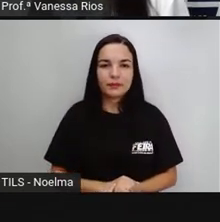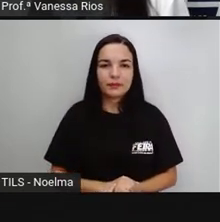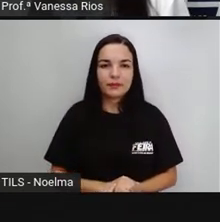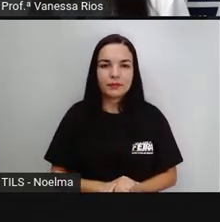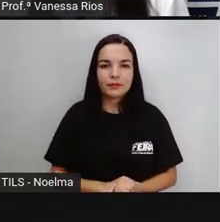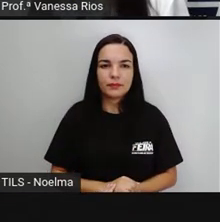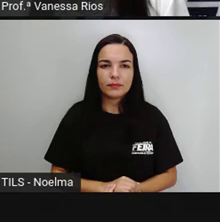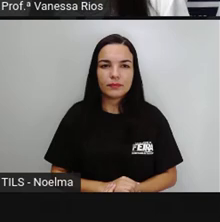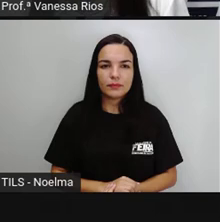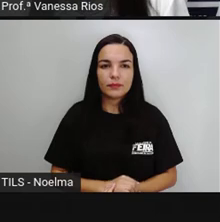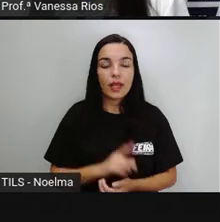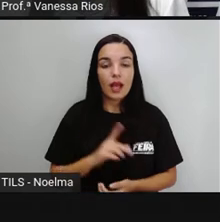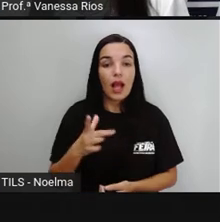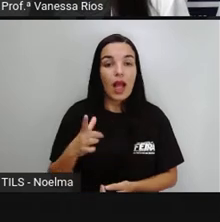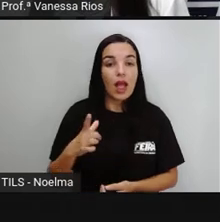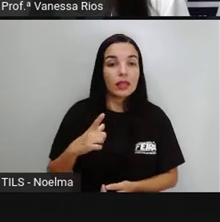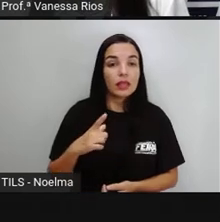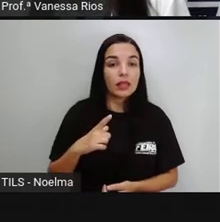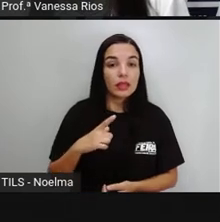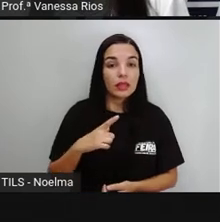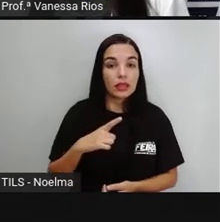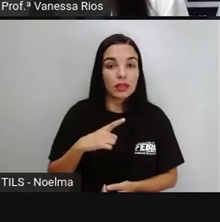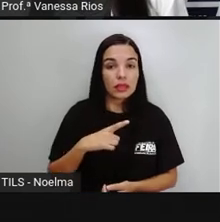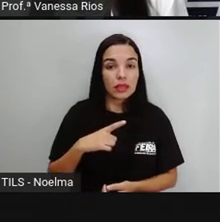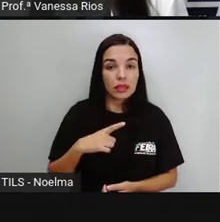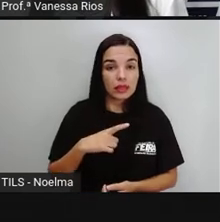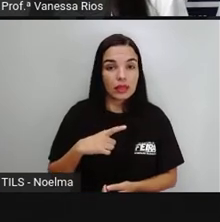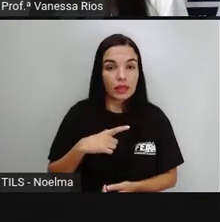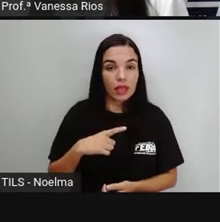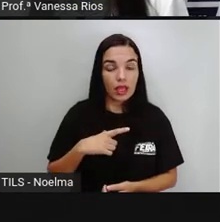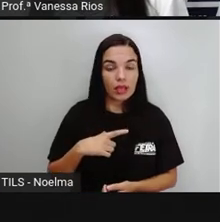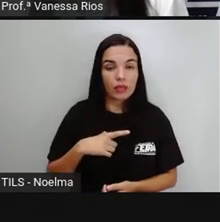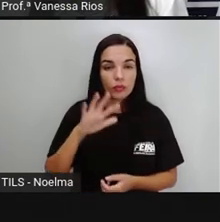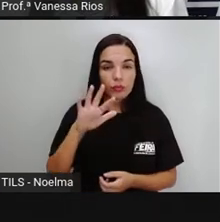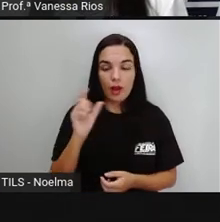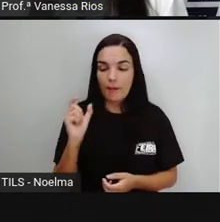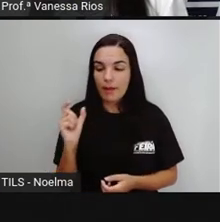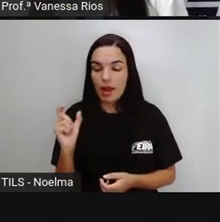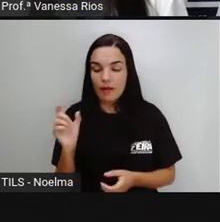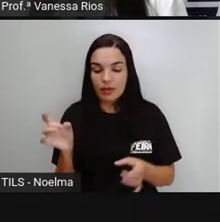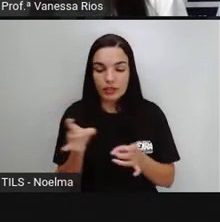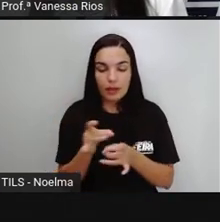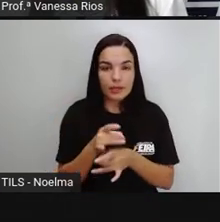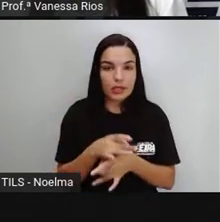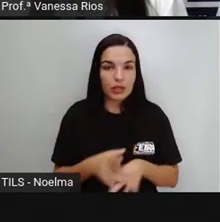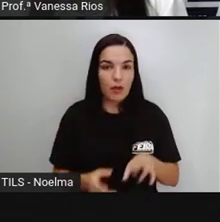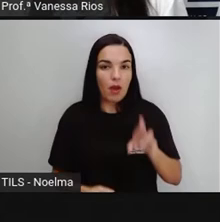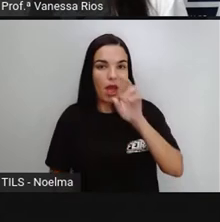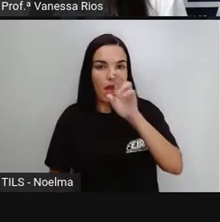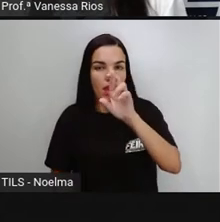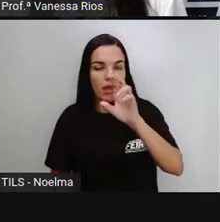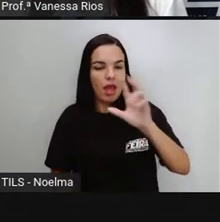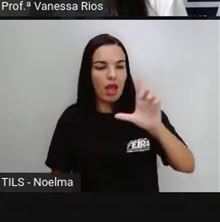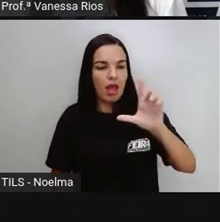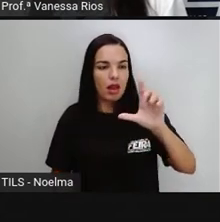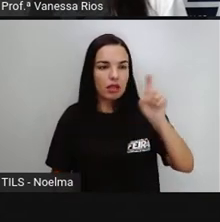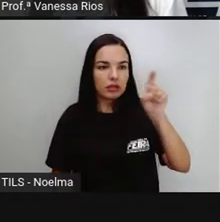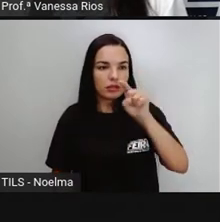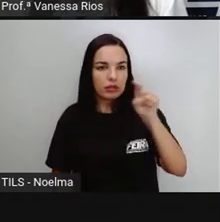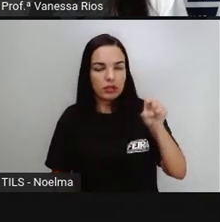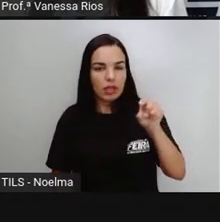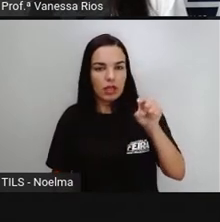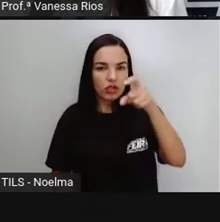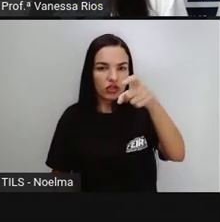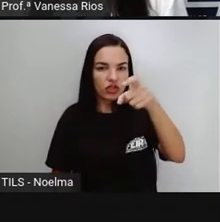E aí recebem as palavras com terminações em R, L, Z, X,